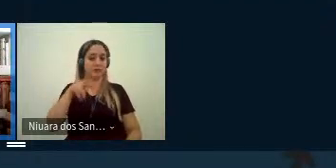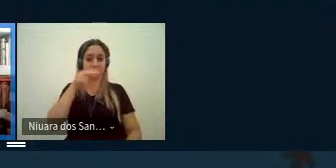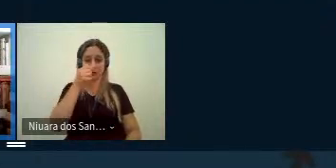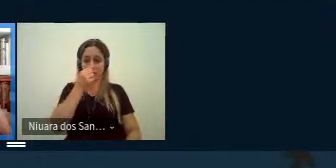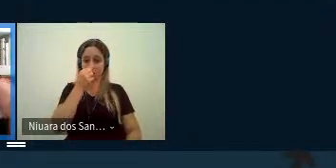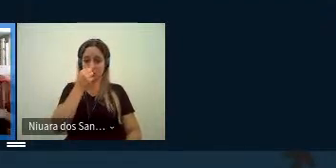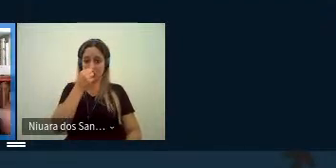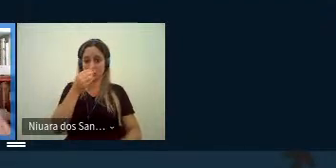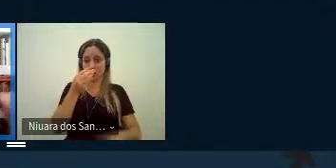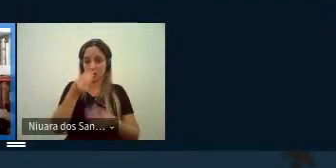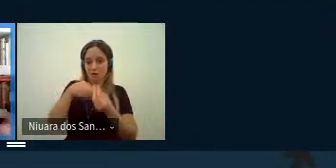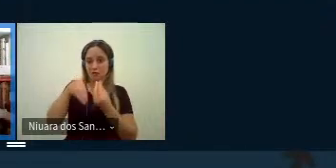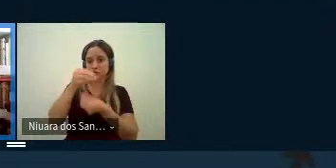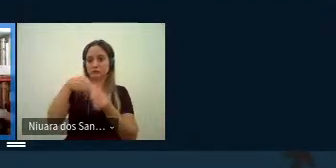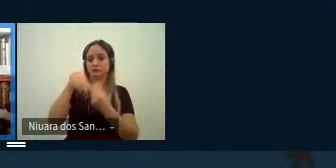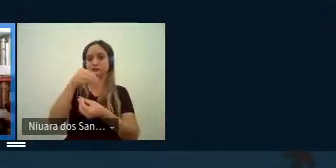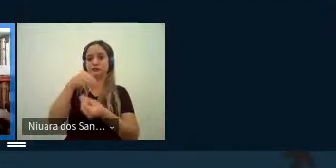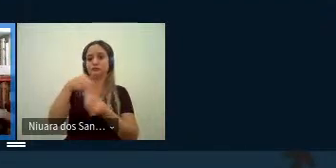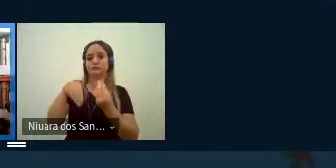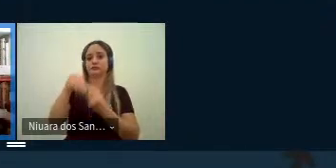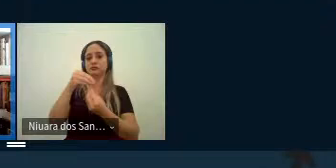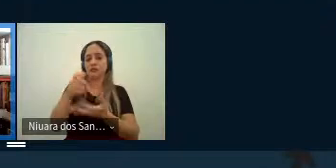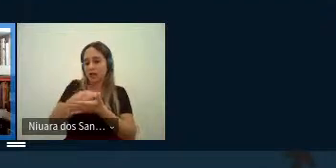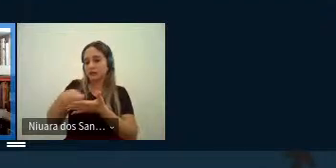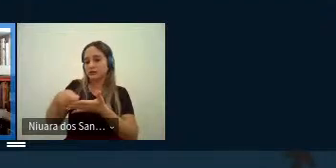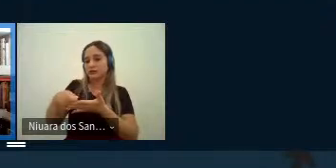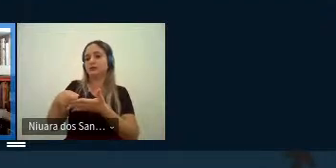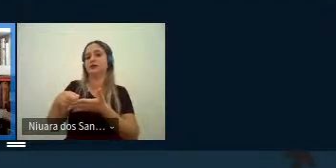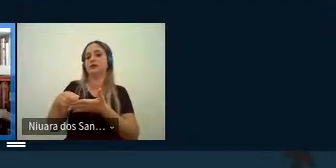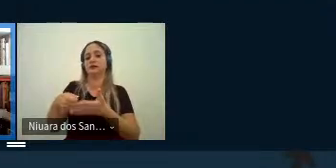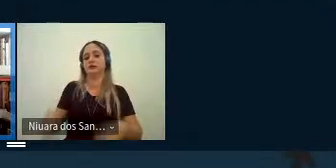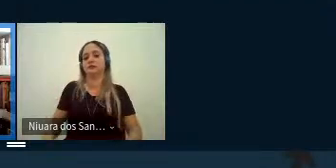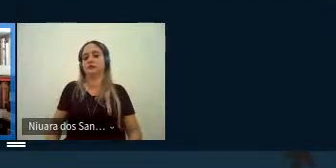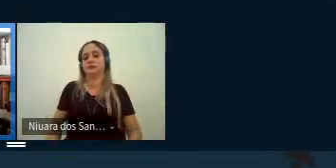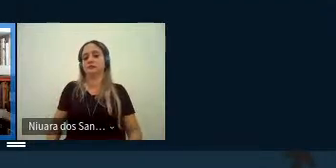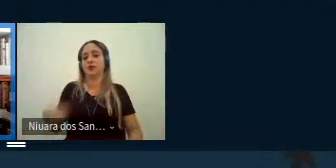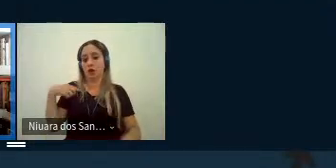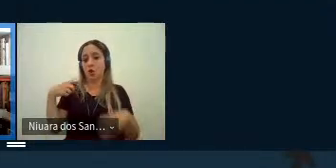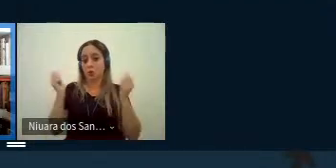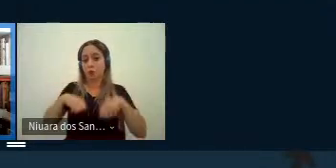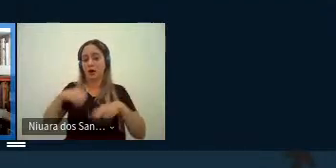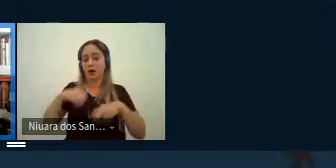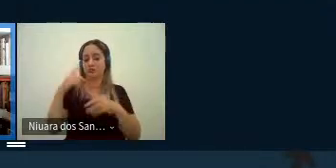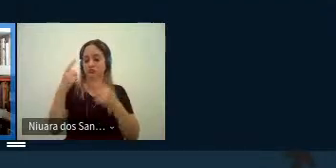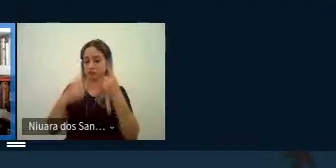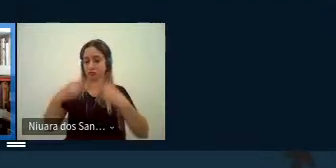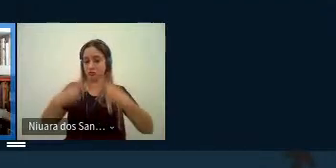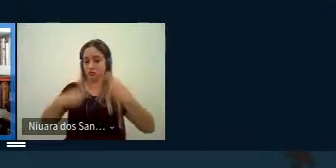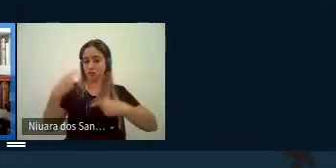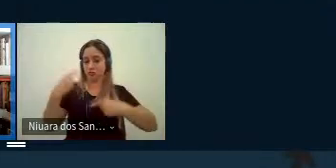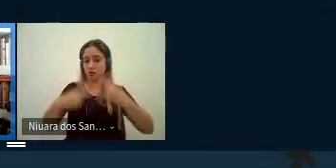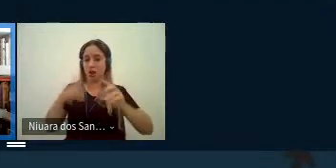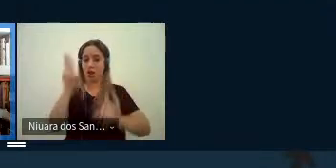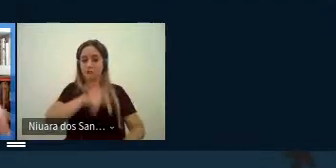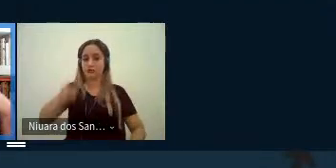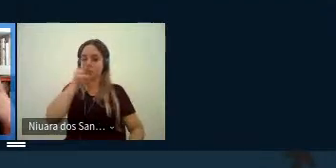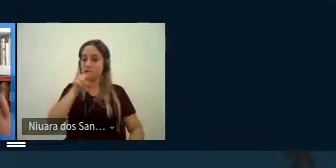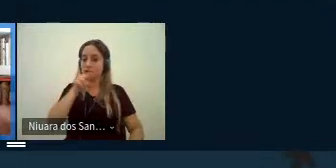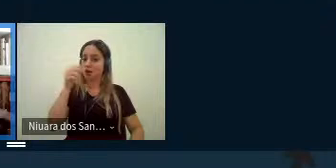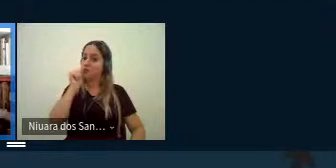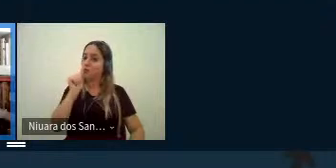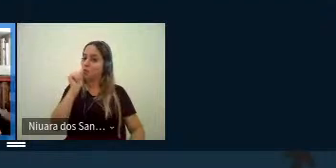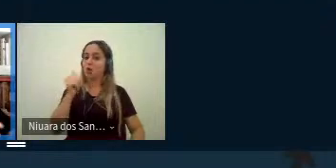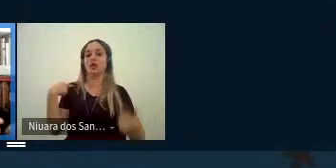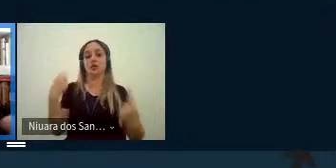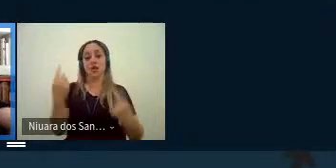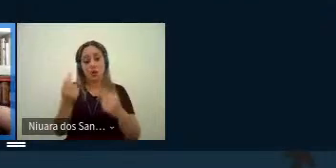que envolve por exemplo a reescrita a que nós possamos discutir a visibilidade das mulheres que nós